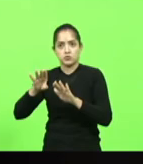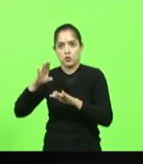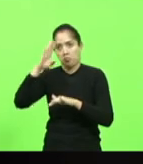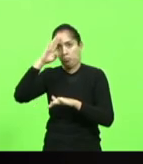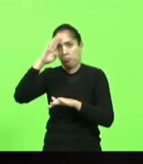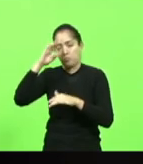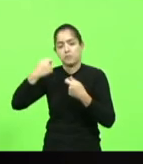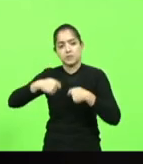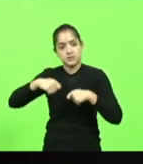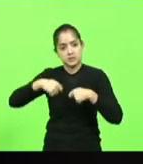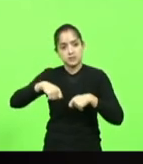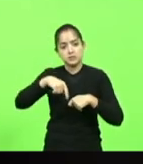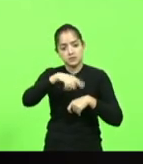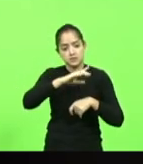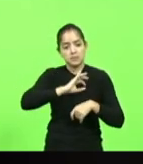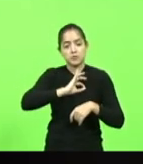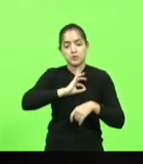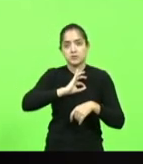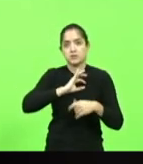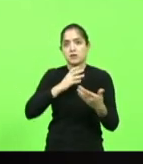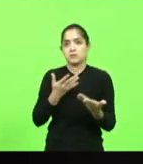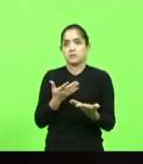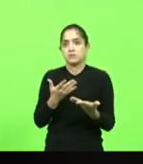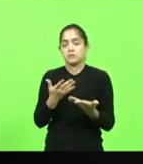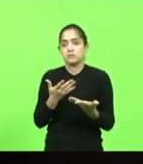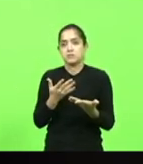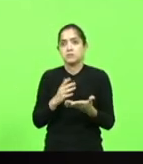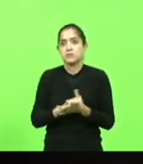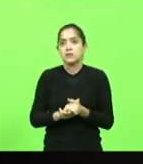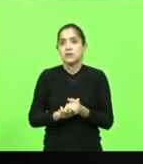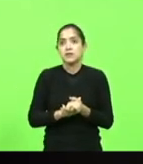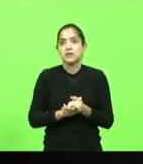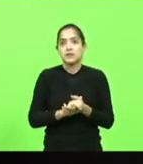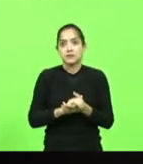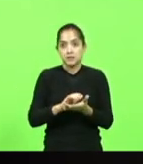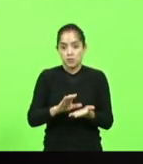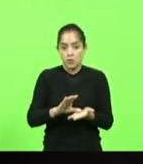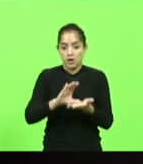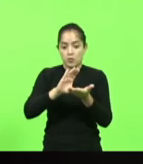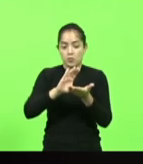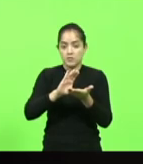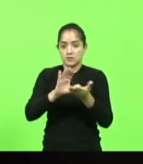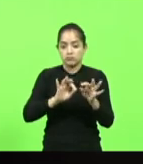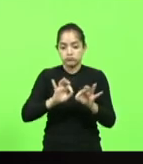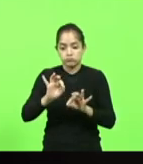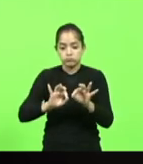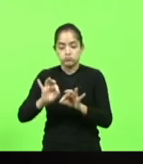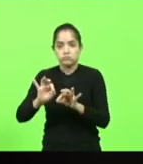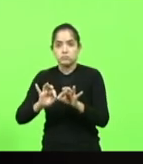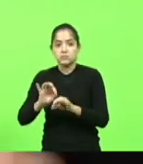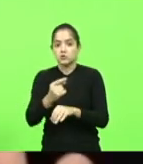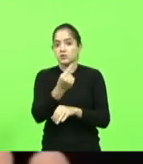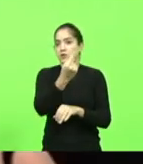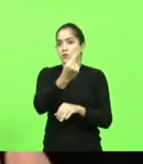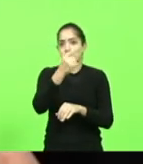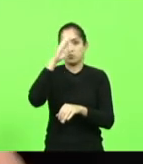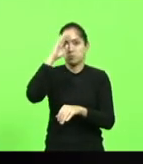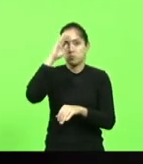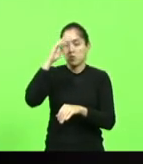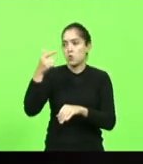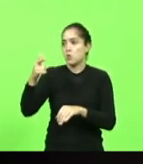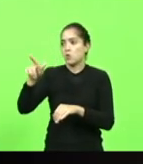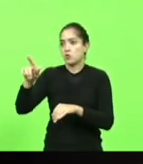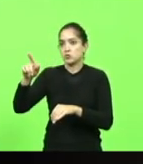praça não pode entendeu então a comissão que está feita lá só tem um praça o resto é tudo oficial